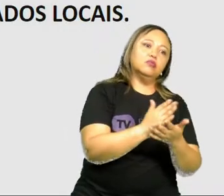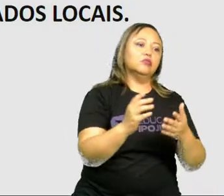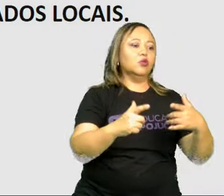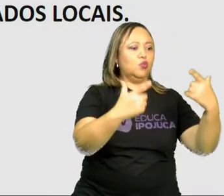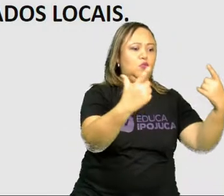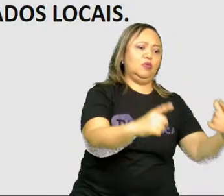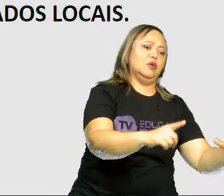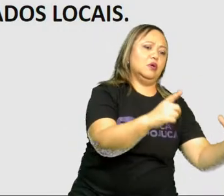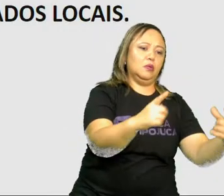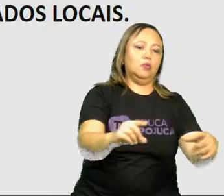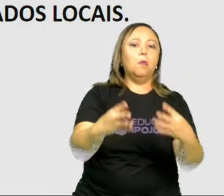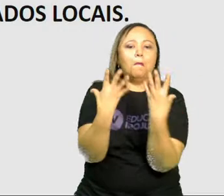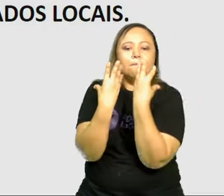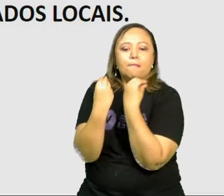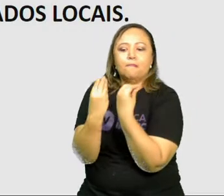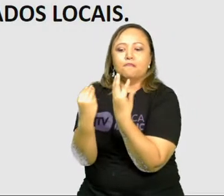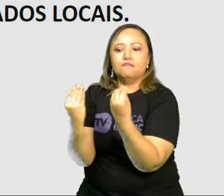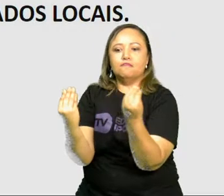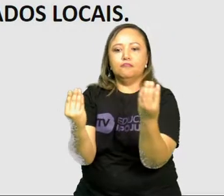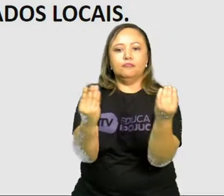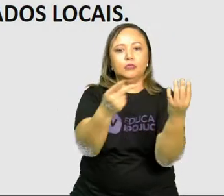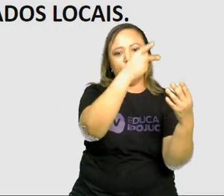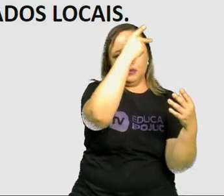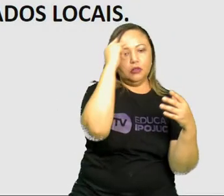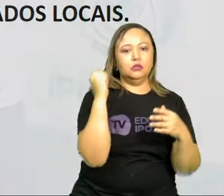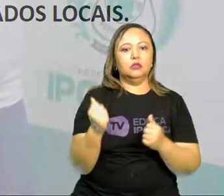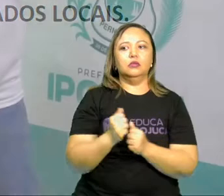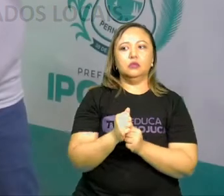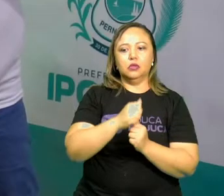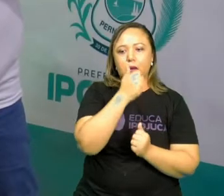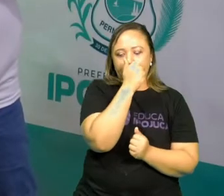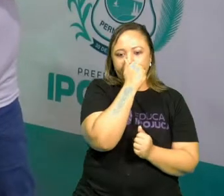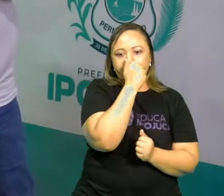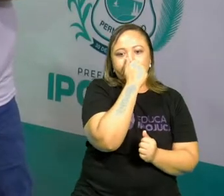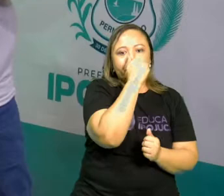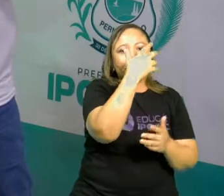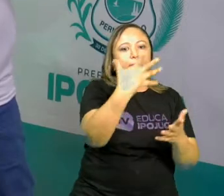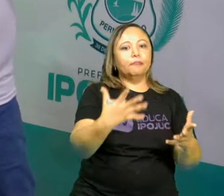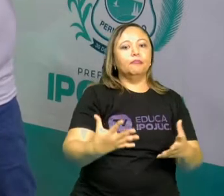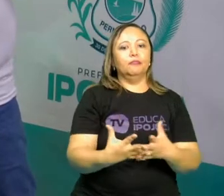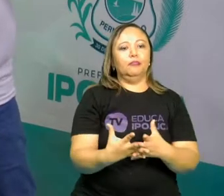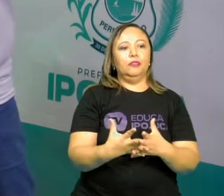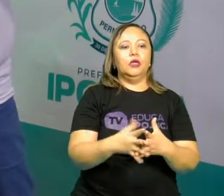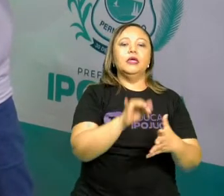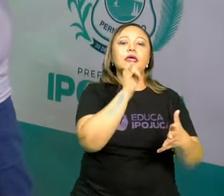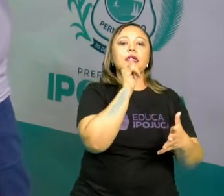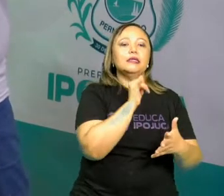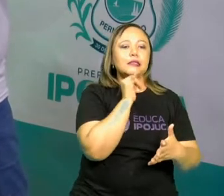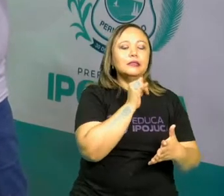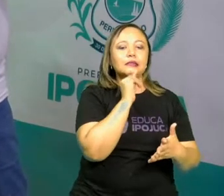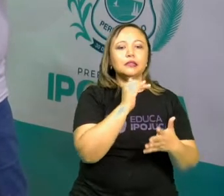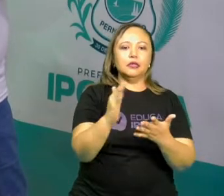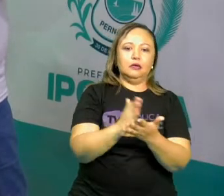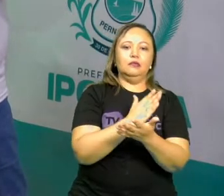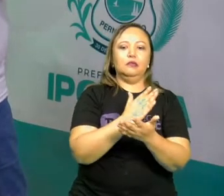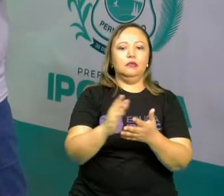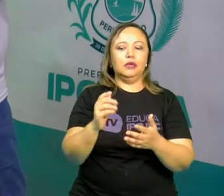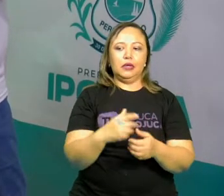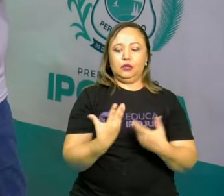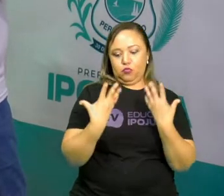de superlotação em determinados locais. Vamos ver os exemplos desses locais com